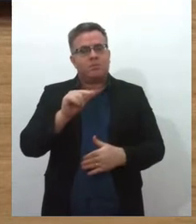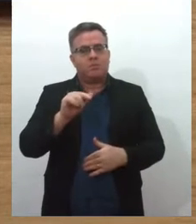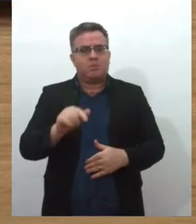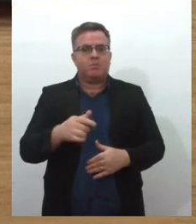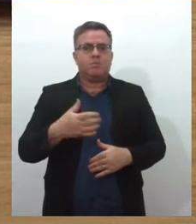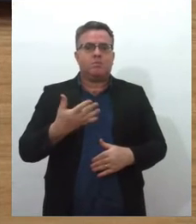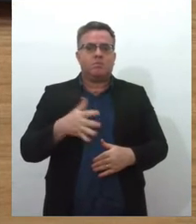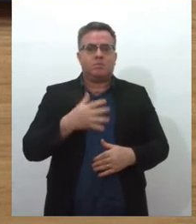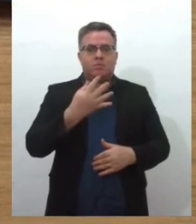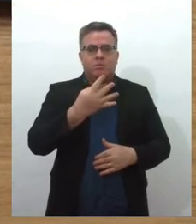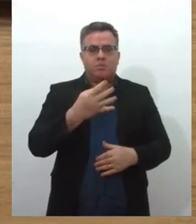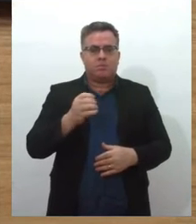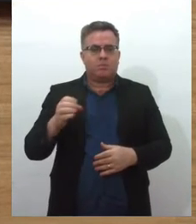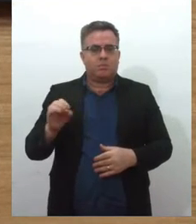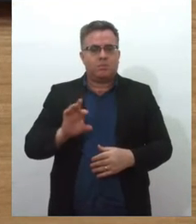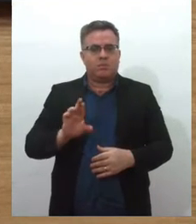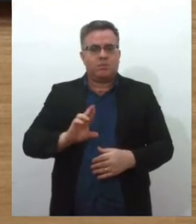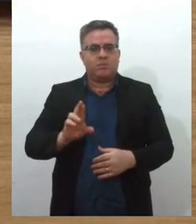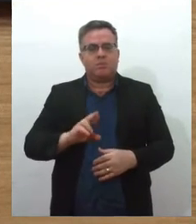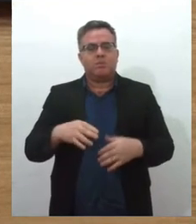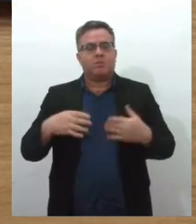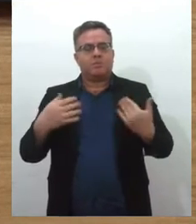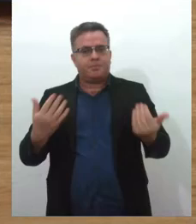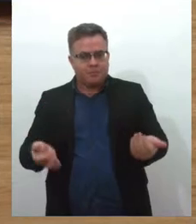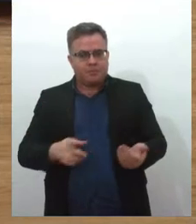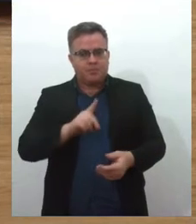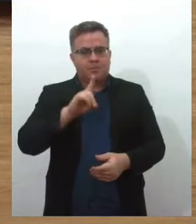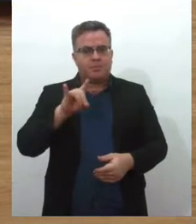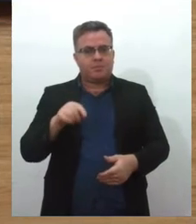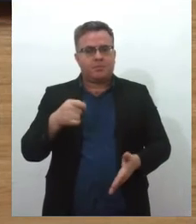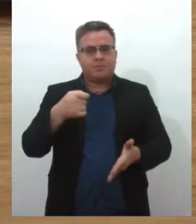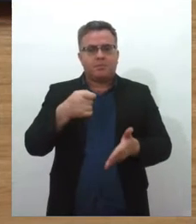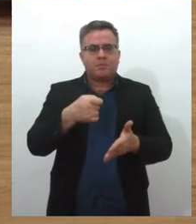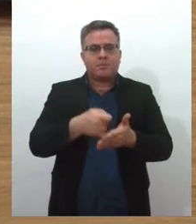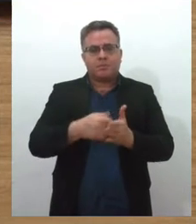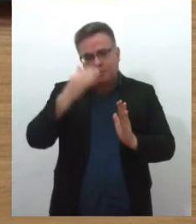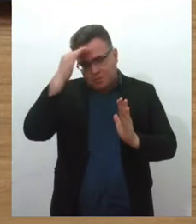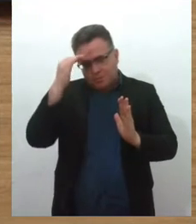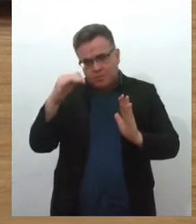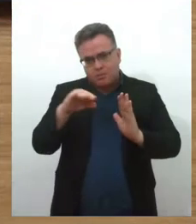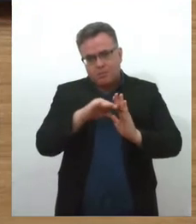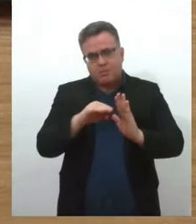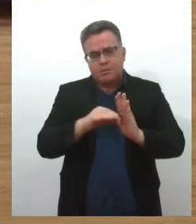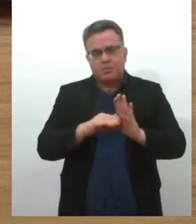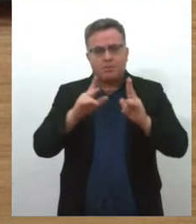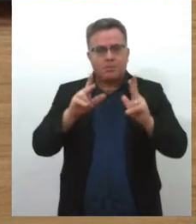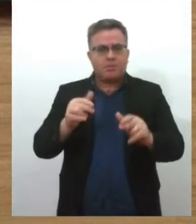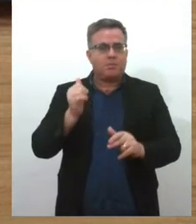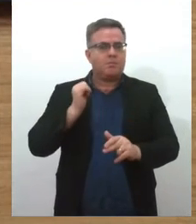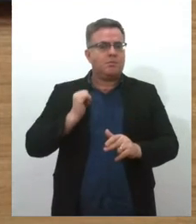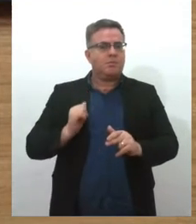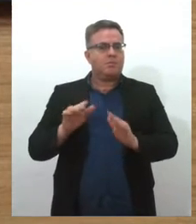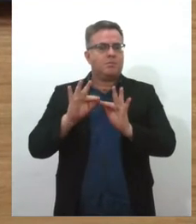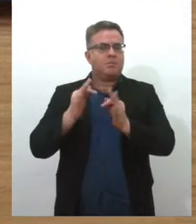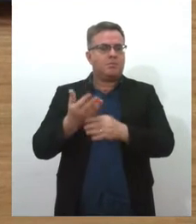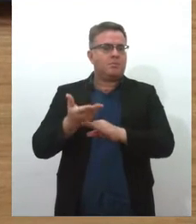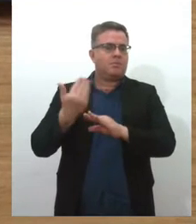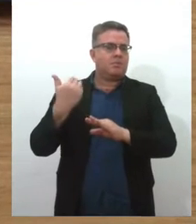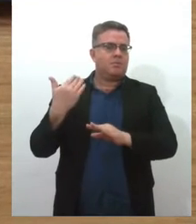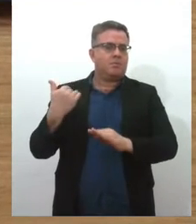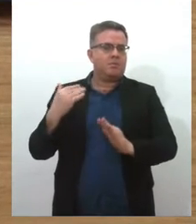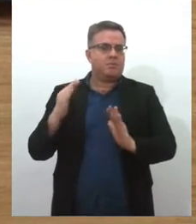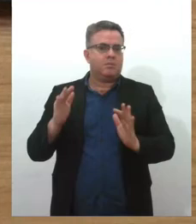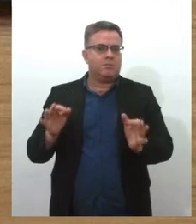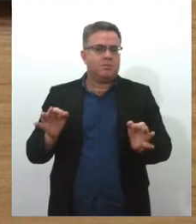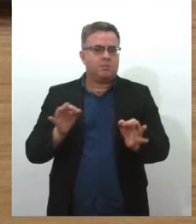400,00 por família. As datas de pagamento seguem o modelo do antigo Bolsa Família, que pagava os beneficiários nos